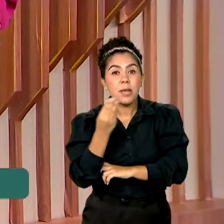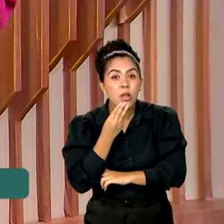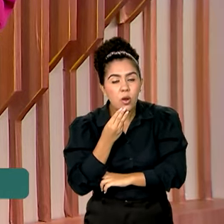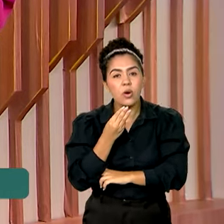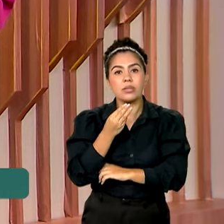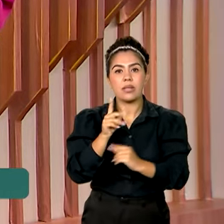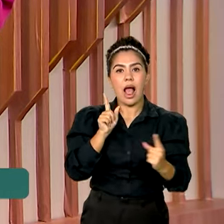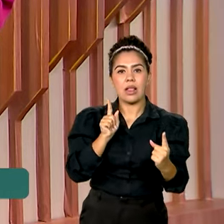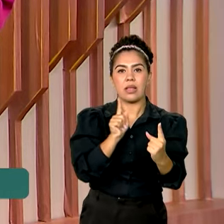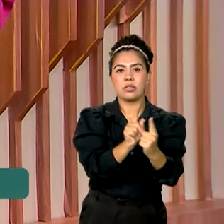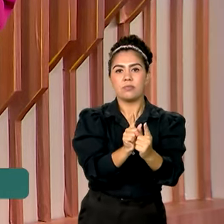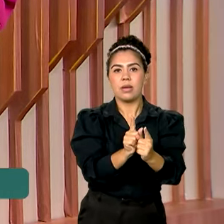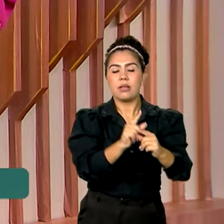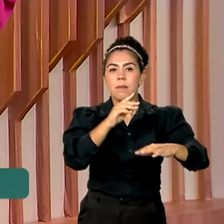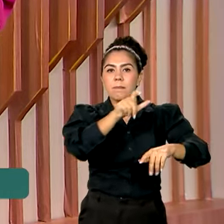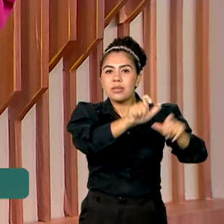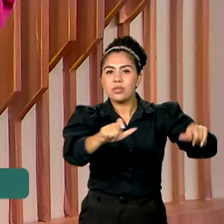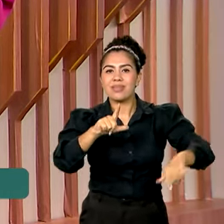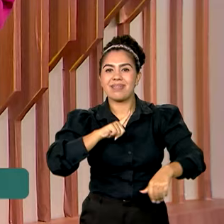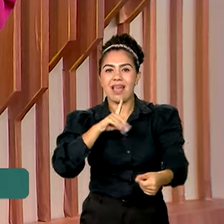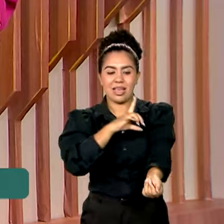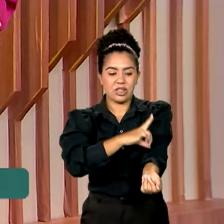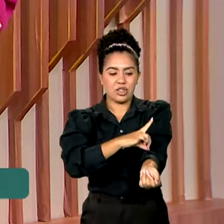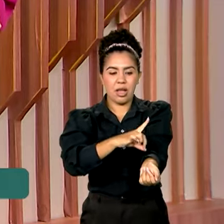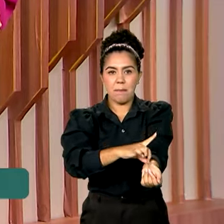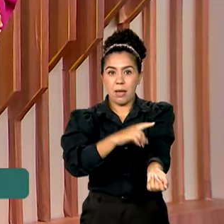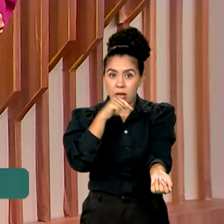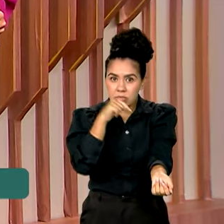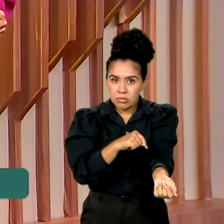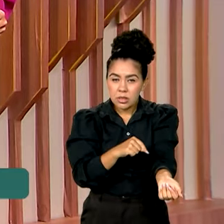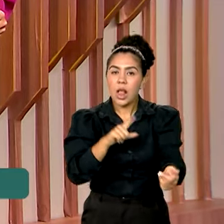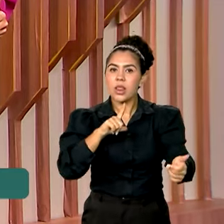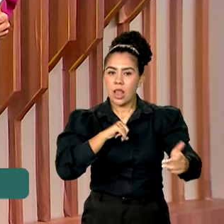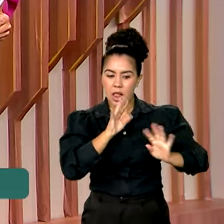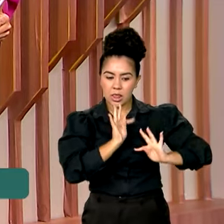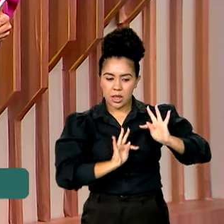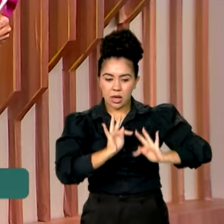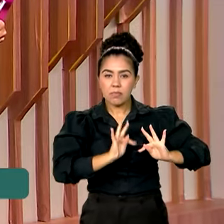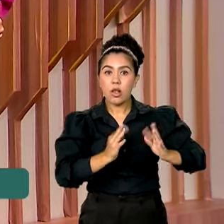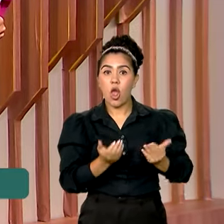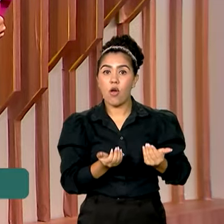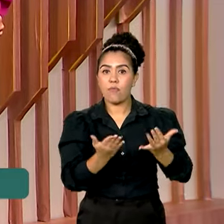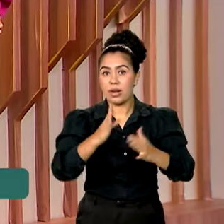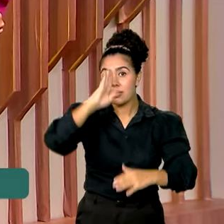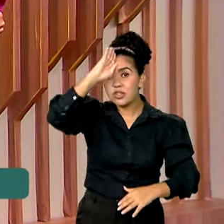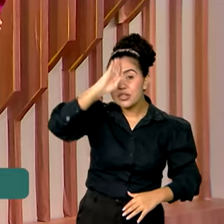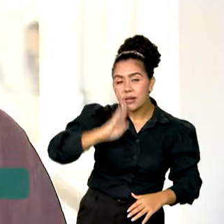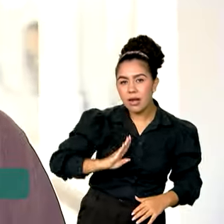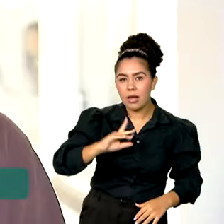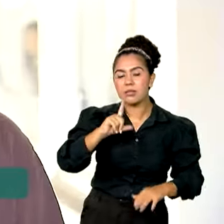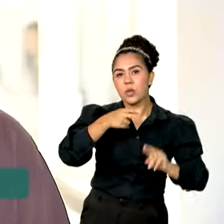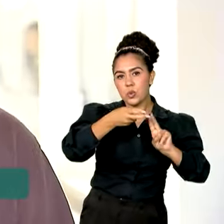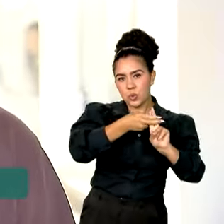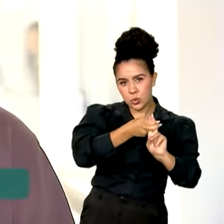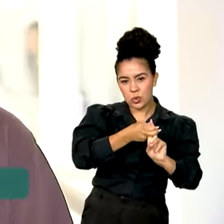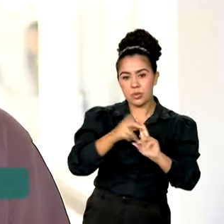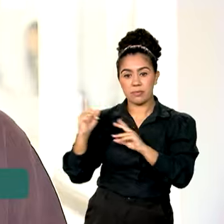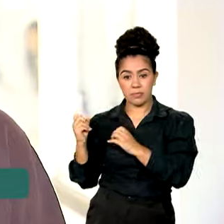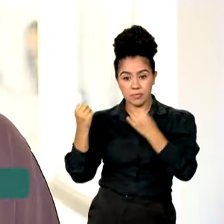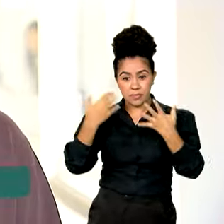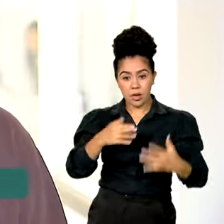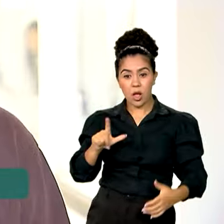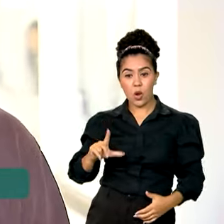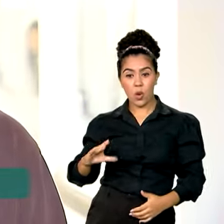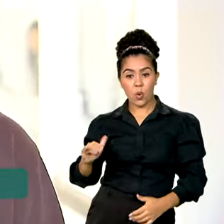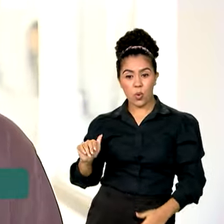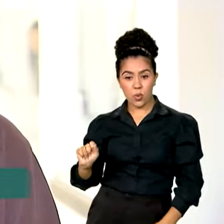O Ministério da Saúde alerta que a doença tem tratamento, que é oferecido de graça pelo SUS. Lucas foi